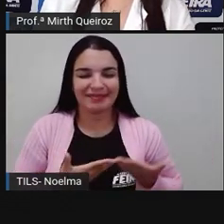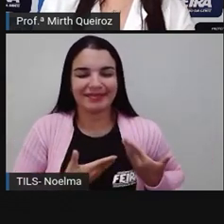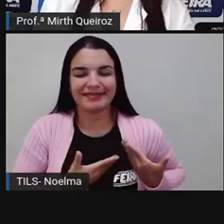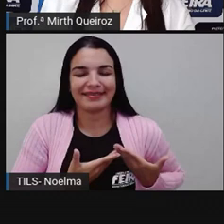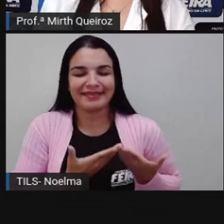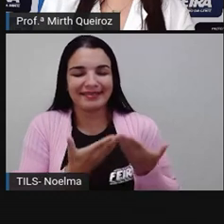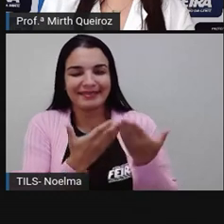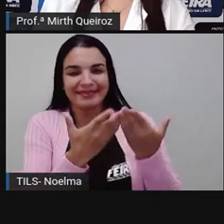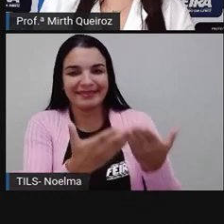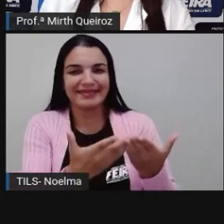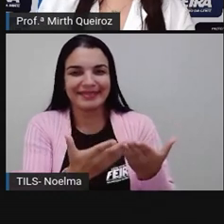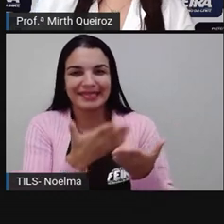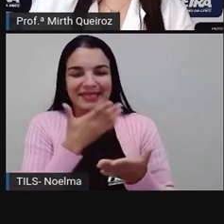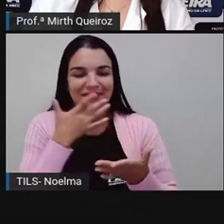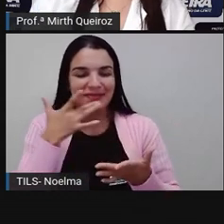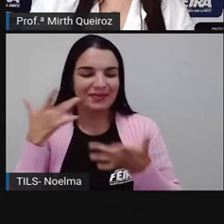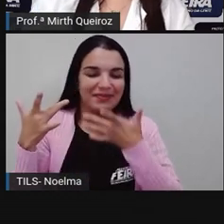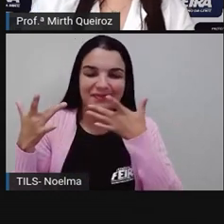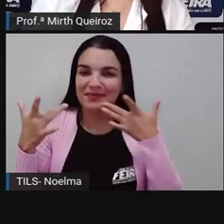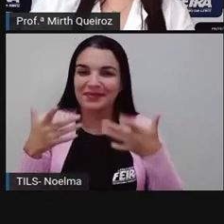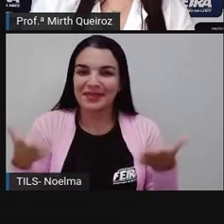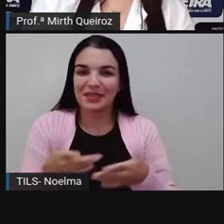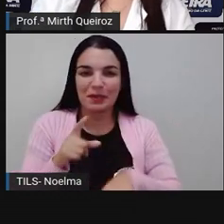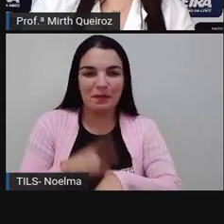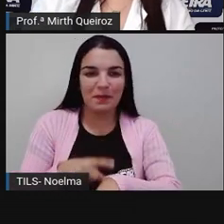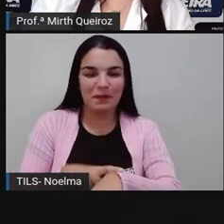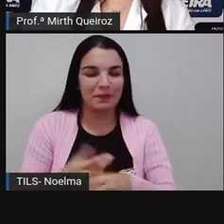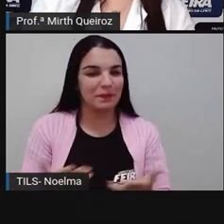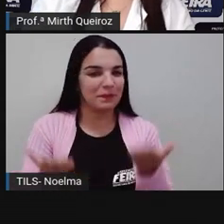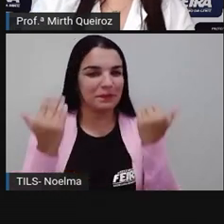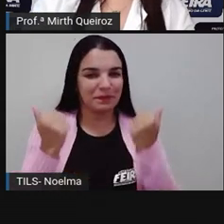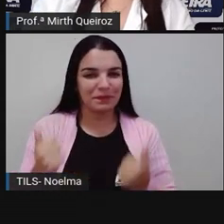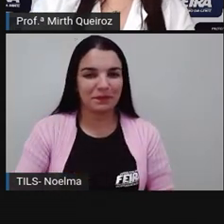aí, que vocês apreciarem esse momento, certo?